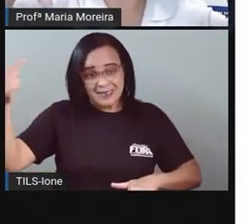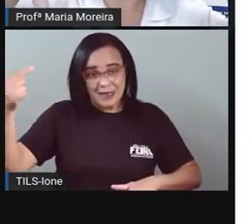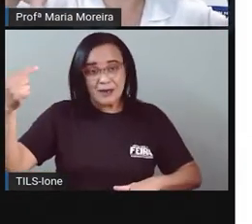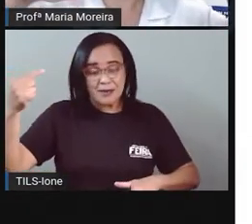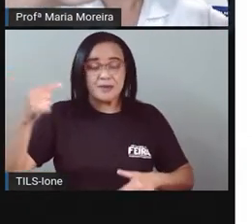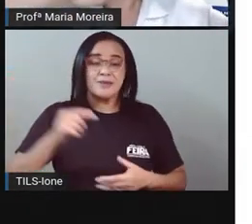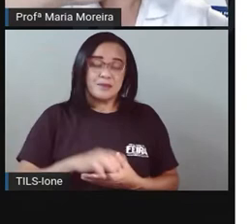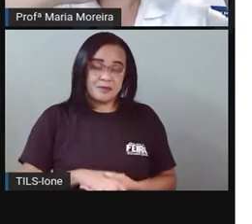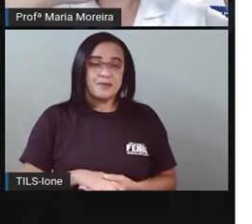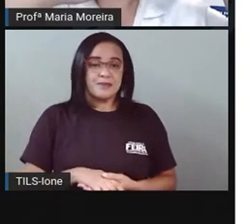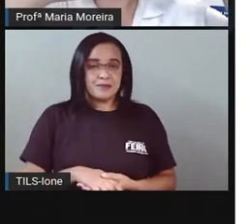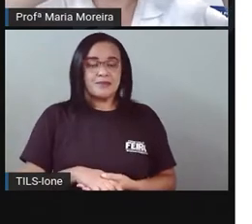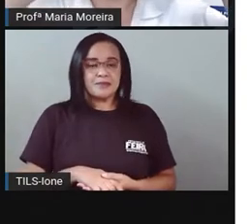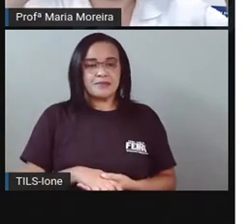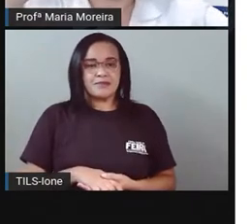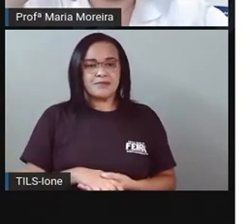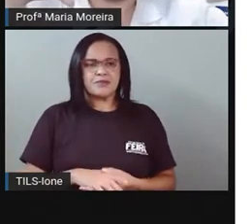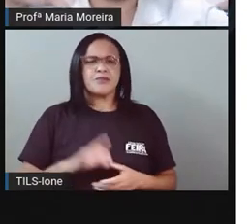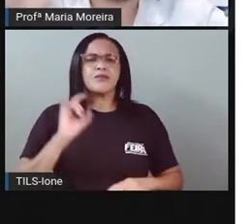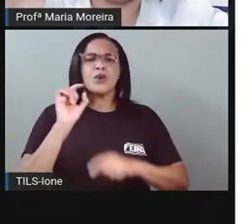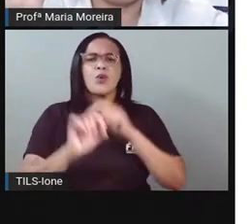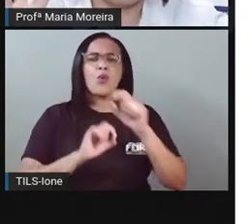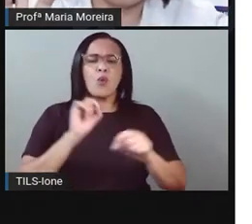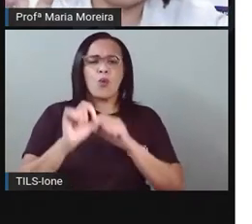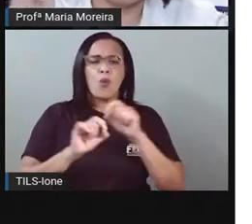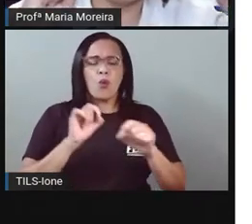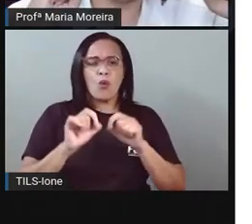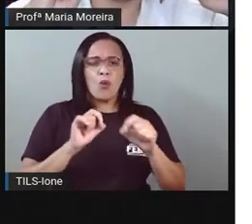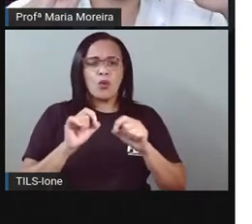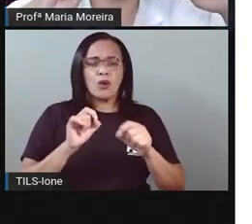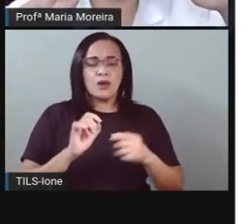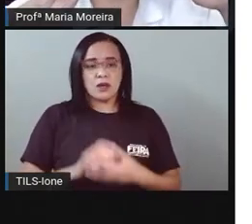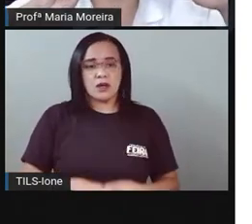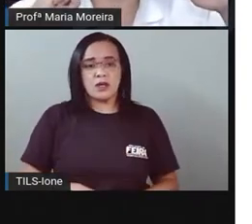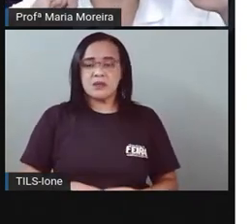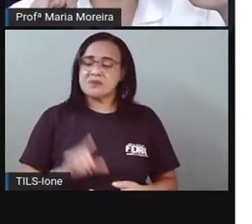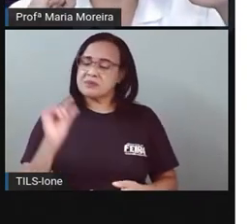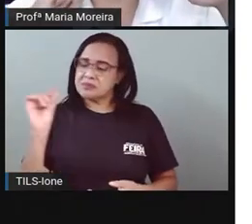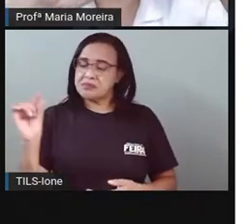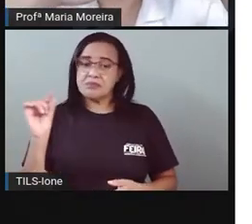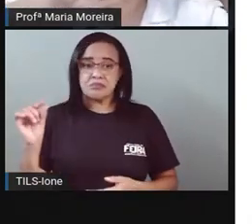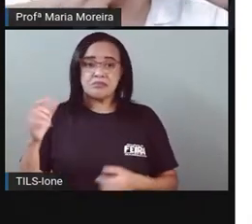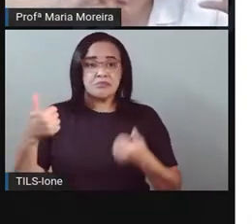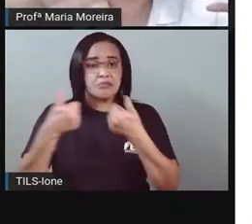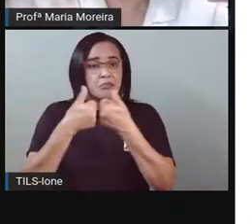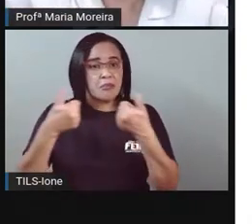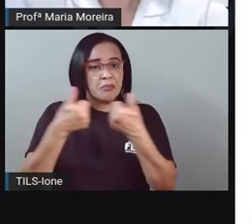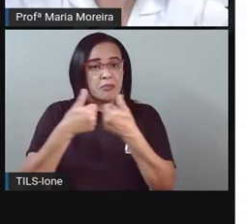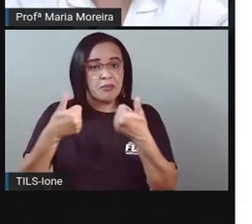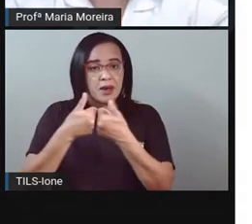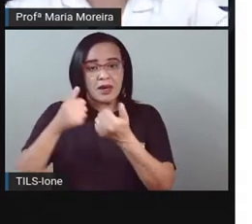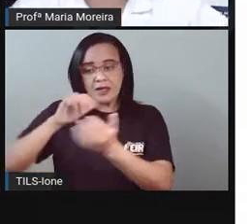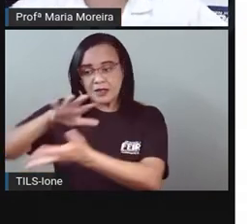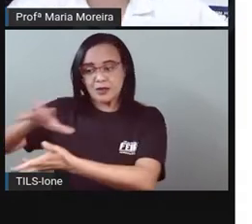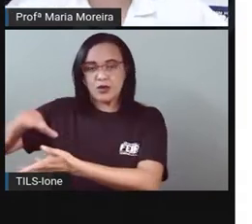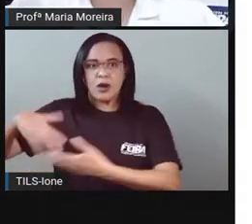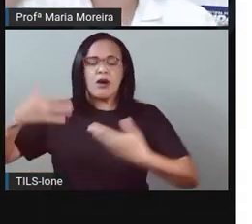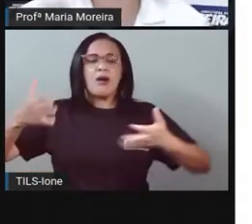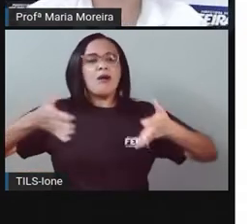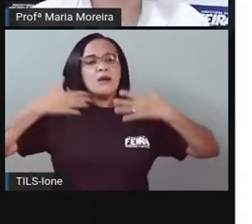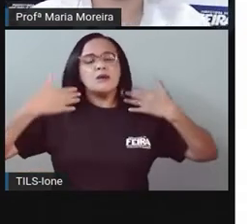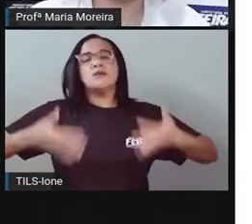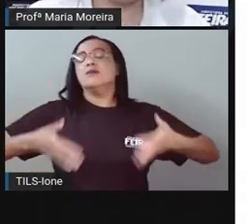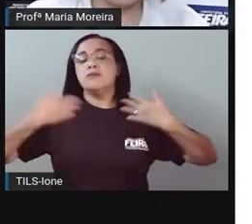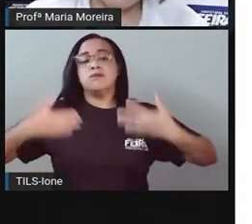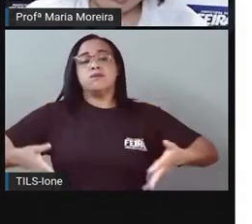momento, será algo que a Terra vai estar um pouquinho mais próxima ali naquela região e vai ser o verão, vai estar um pouquinho mais distante